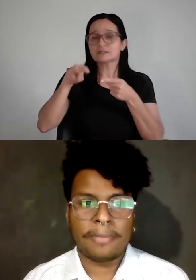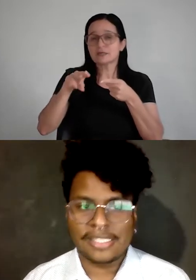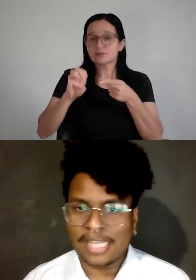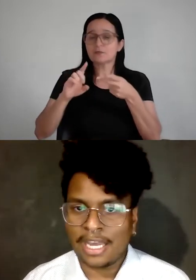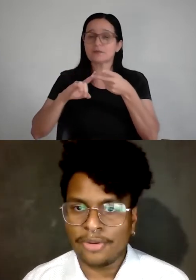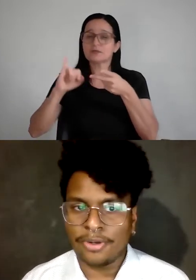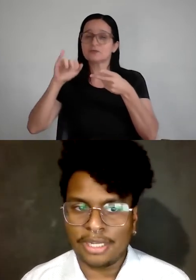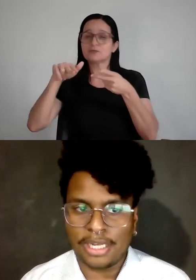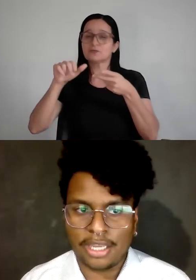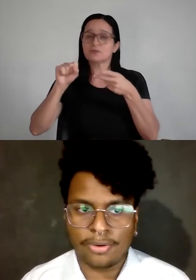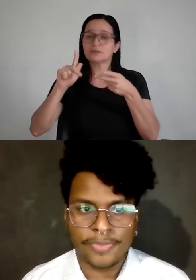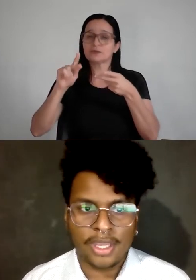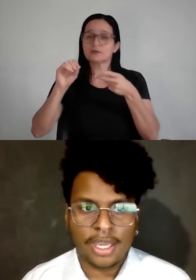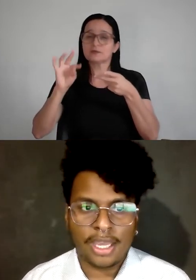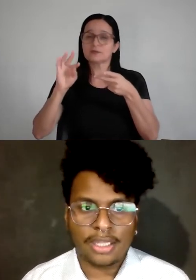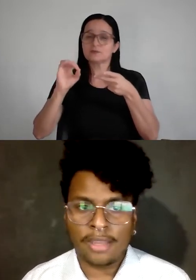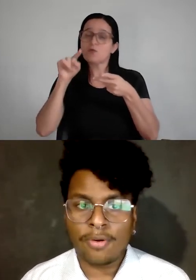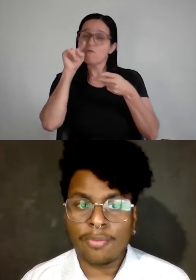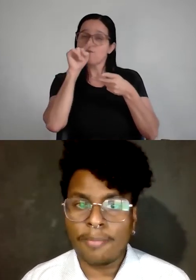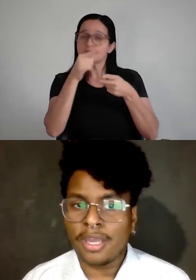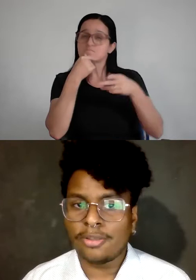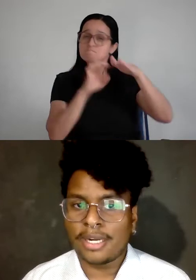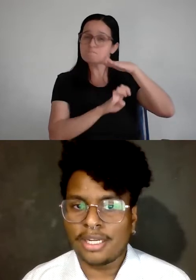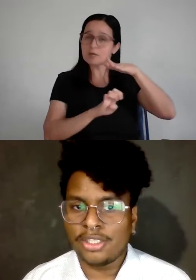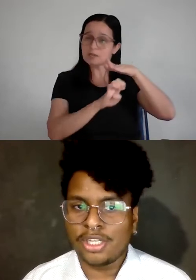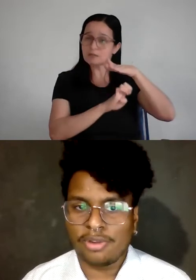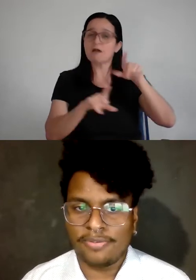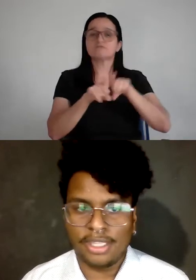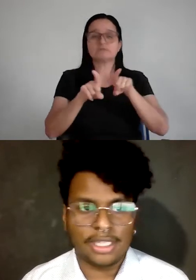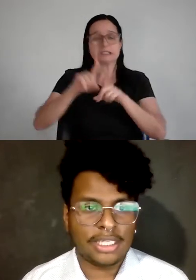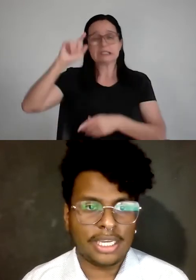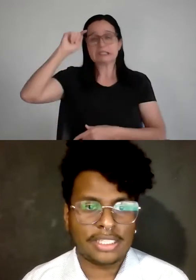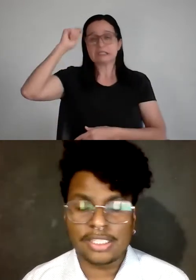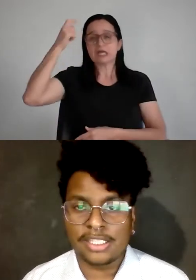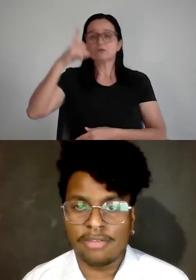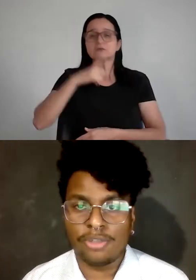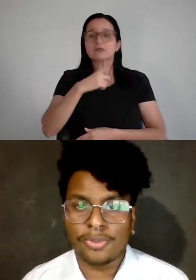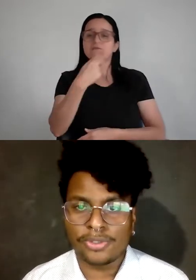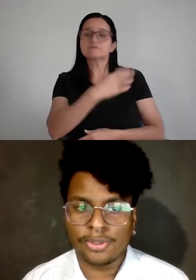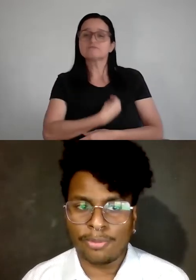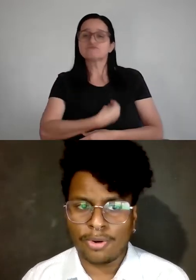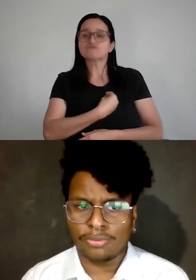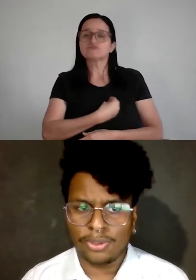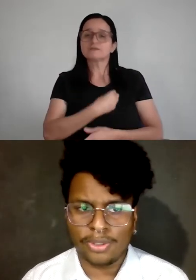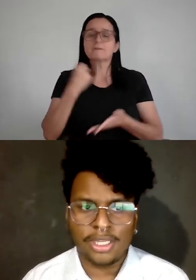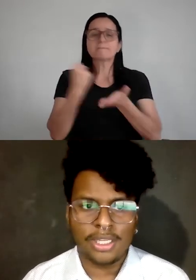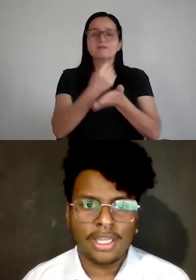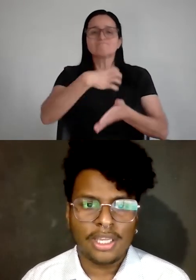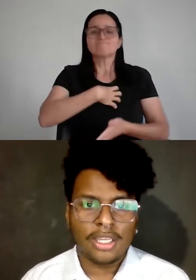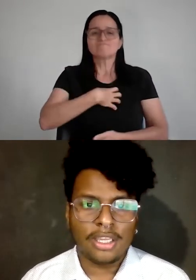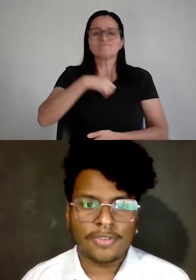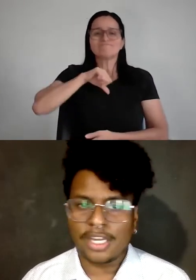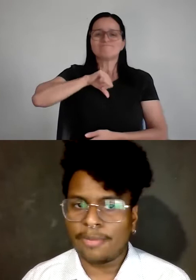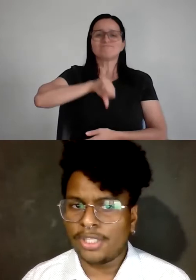como empresário e homem negro, teve algum momento marcante na sua vida que a sensação de impostor tomou controle